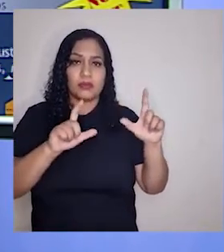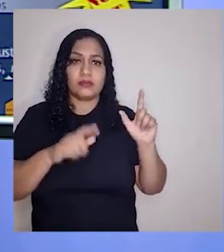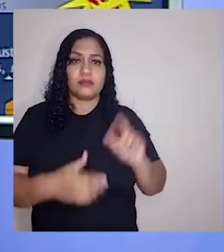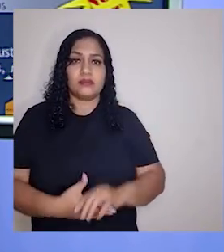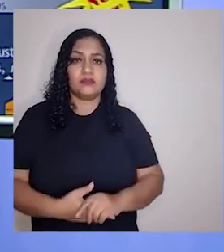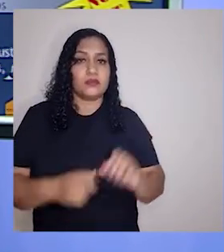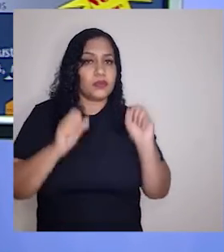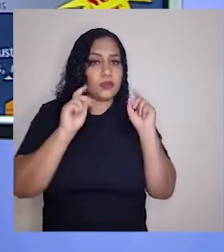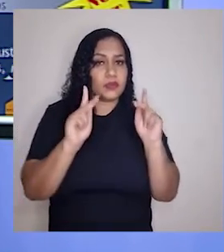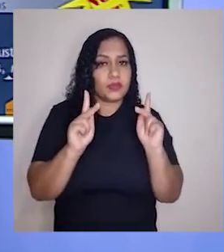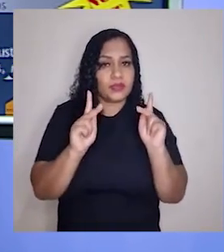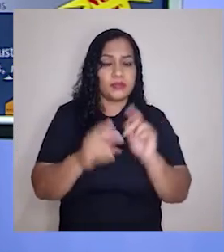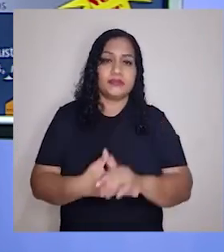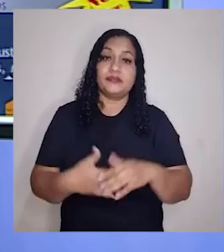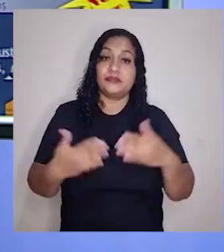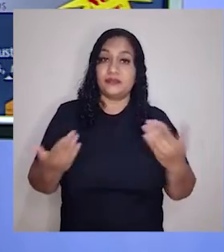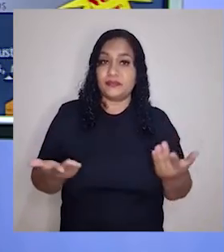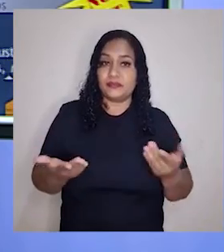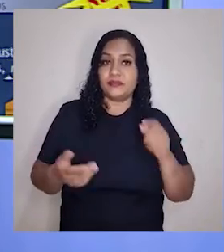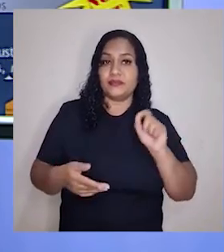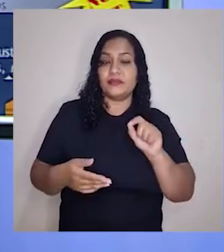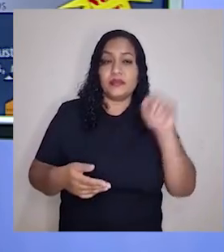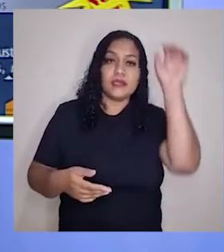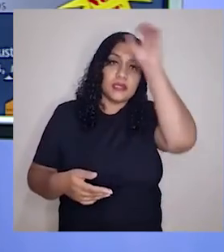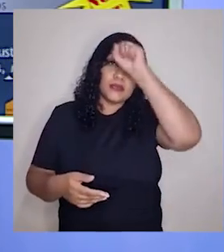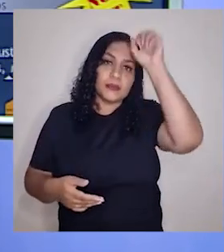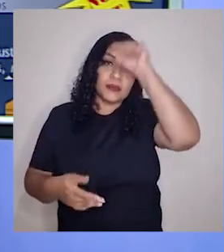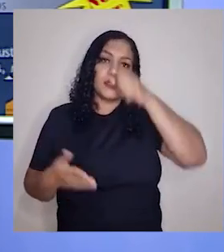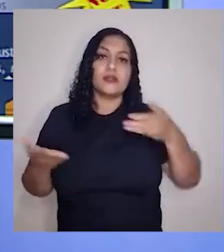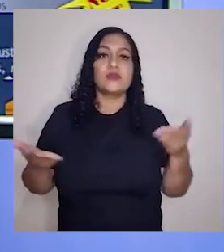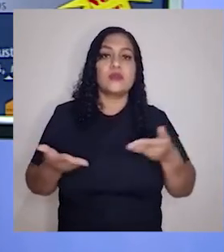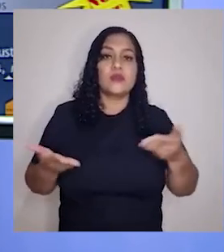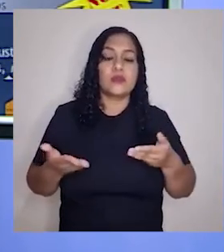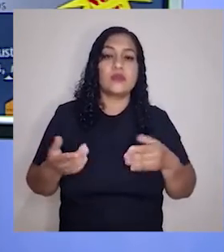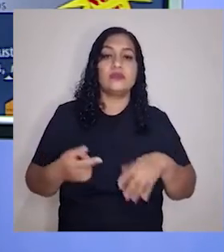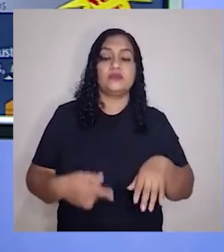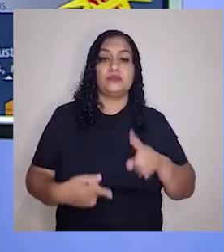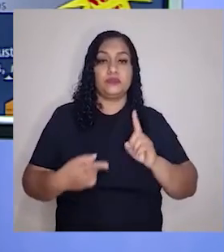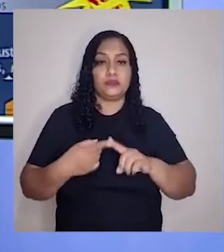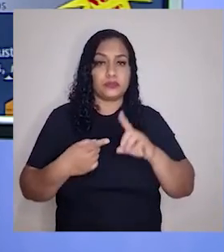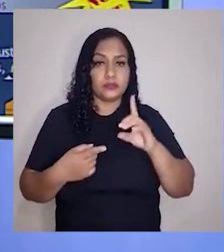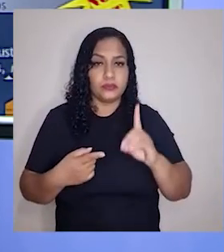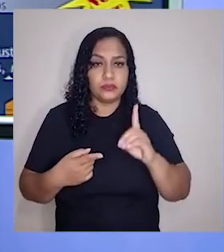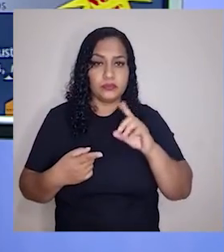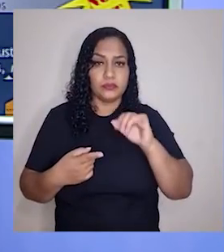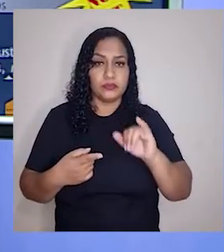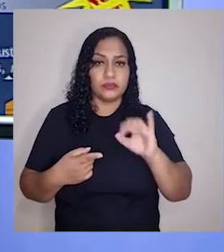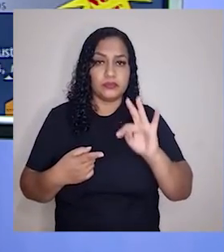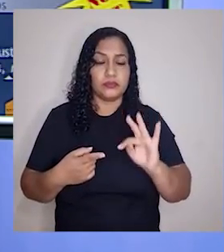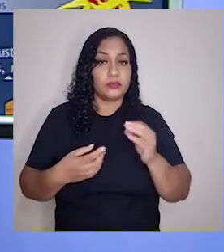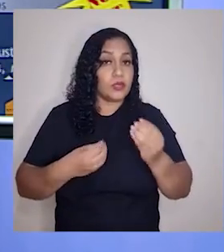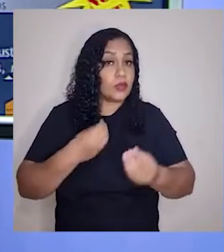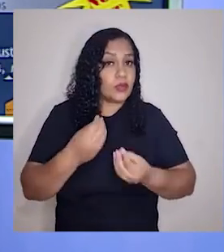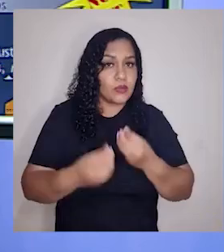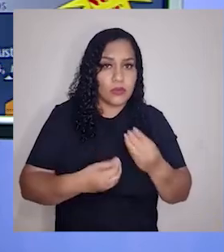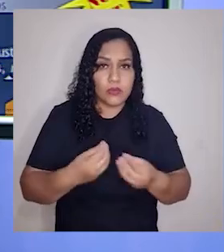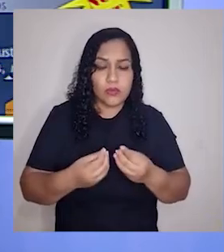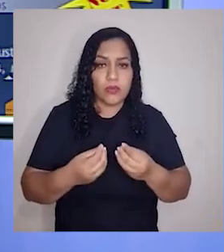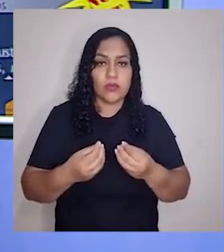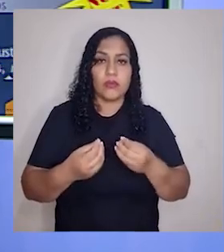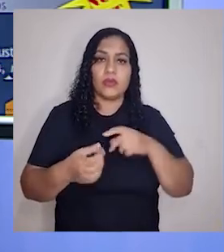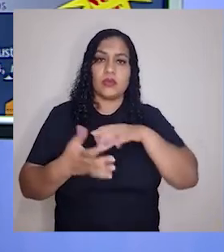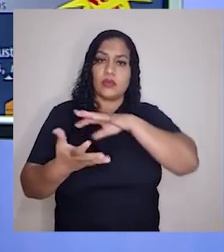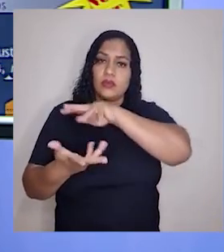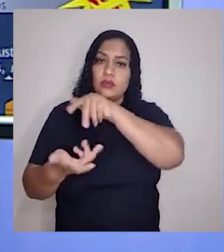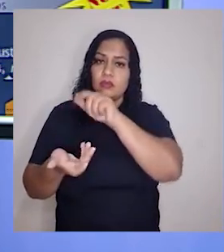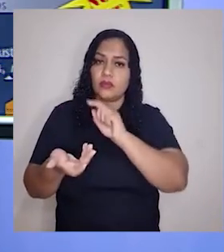3, 2, 1, valeu? Então é isso. O que a gente aprendeu hoje? Que a DIT nada mais é do que o